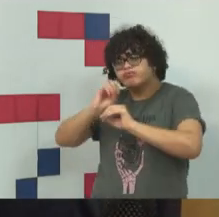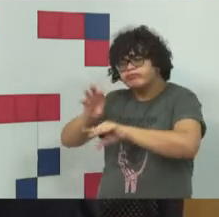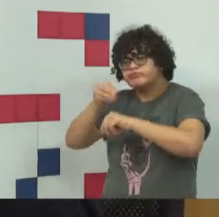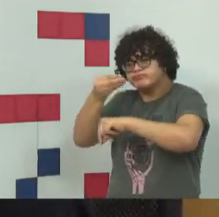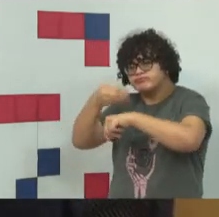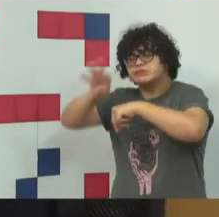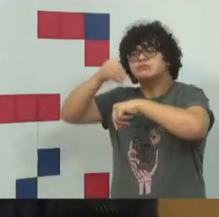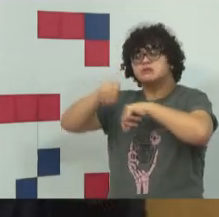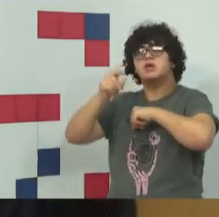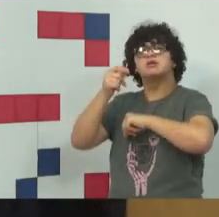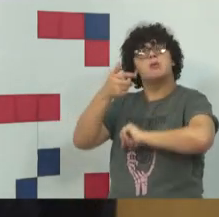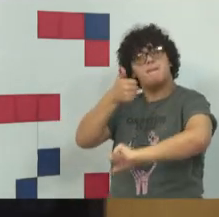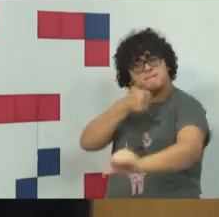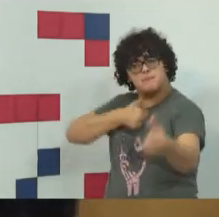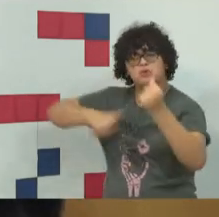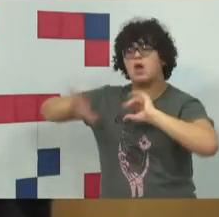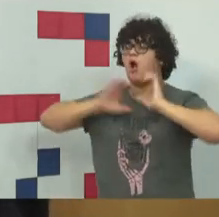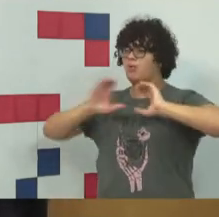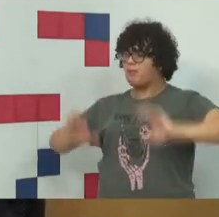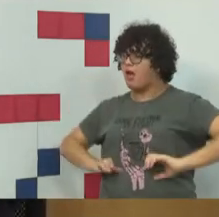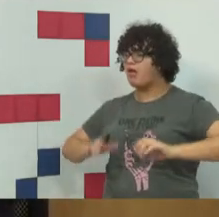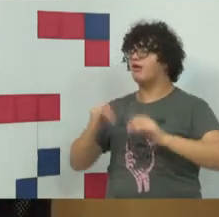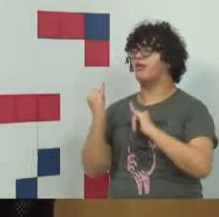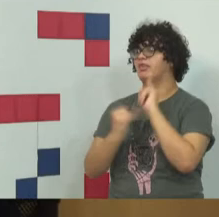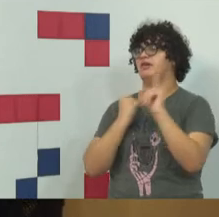esses comportamentos na internet?